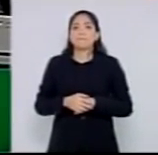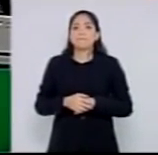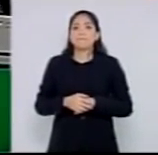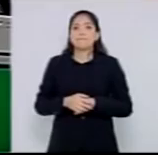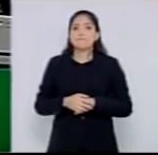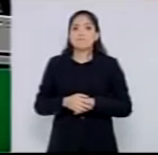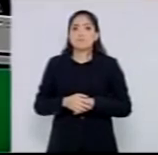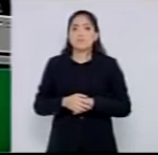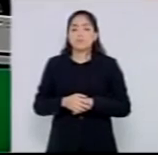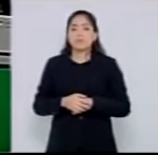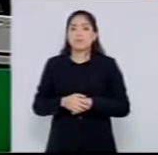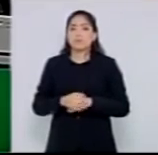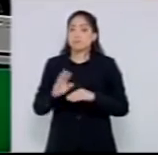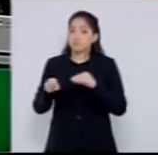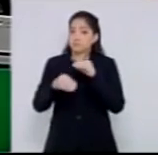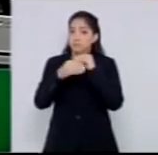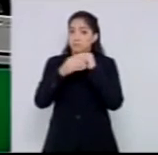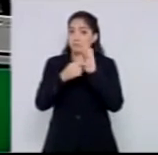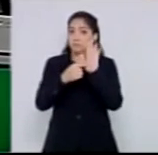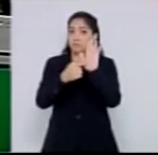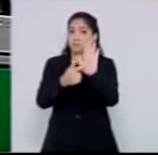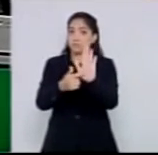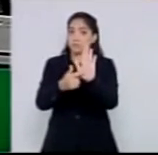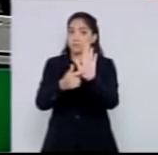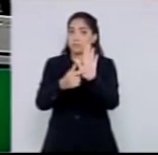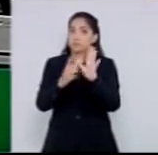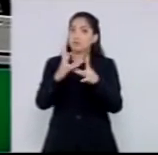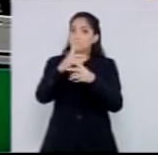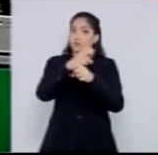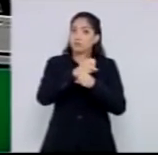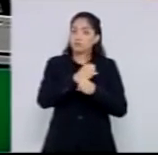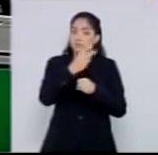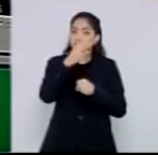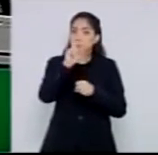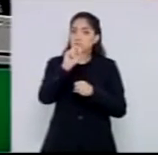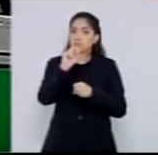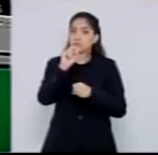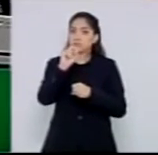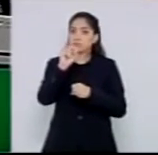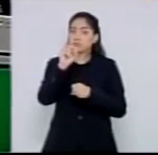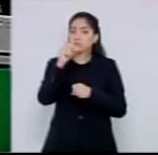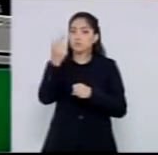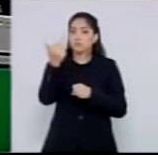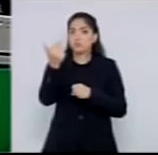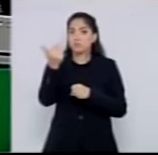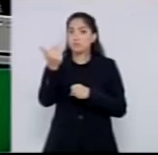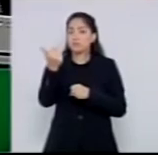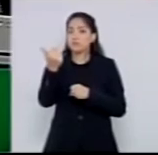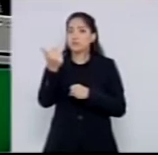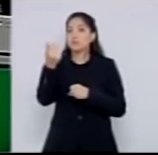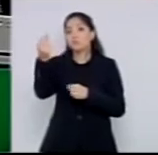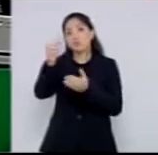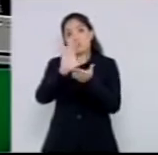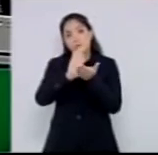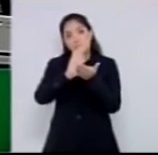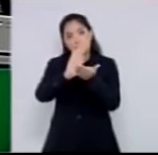essa emenda foi apresentada, por orçamento de 2012, quando exerci o mandato em 2011, o recurso foi liberado,